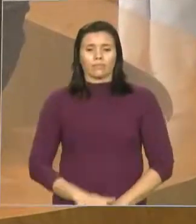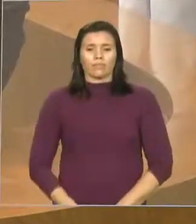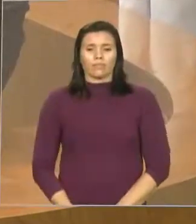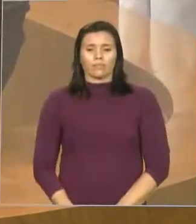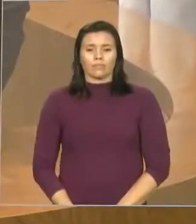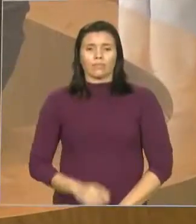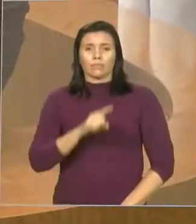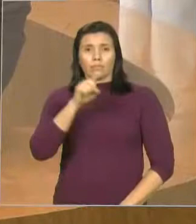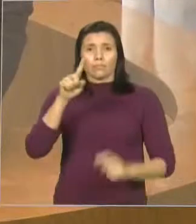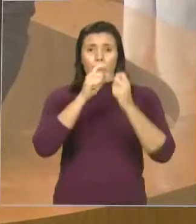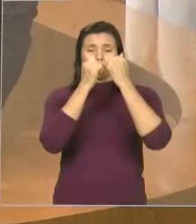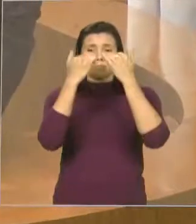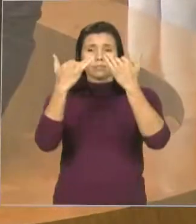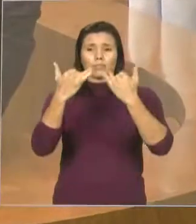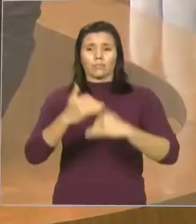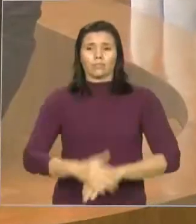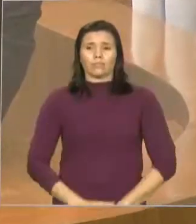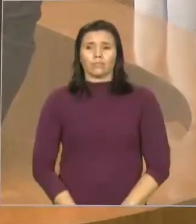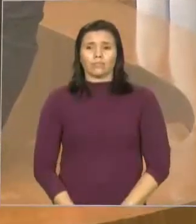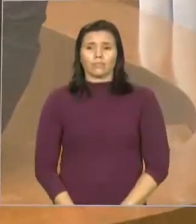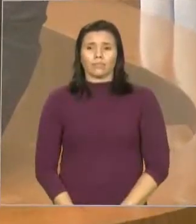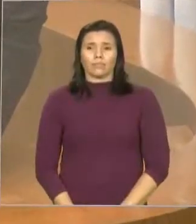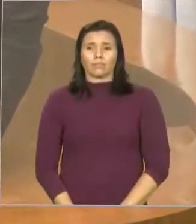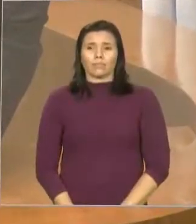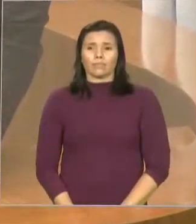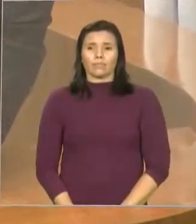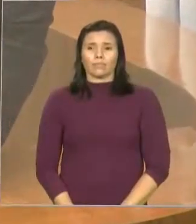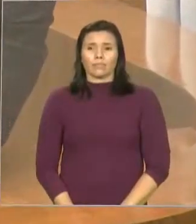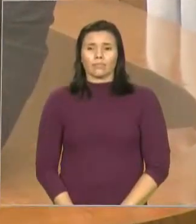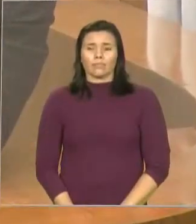galeria, internautas,